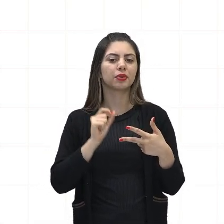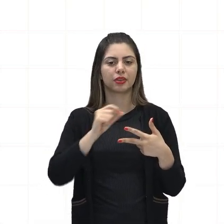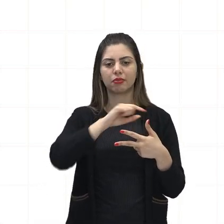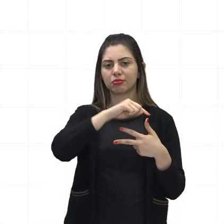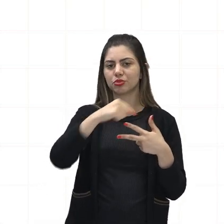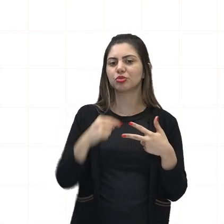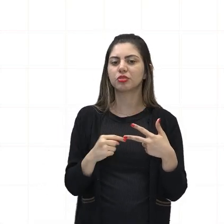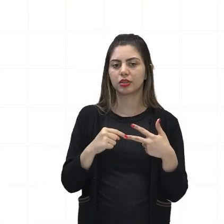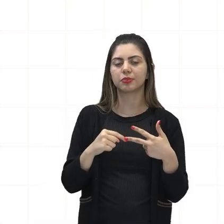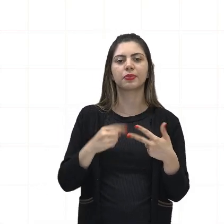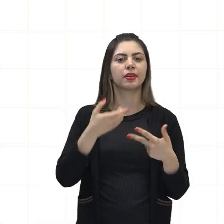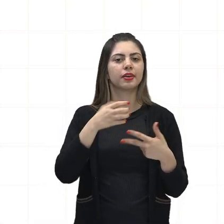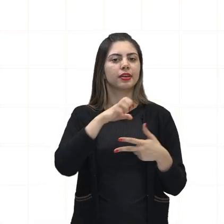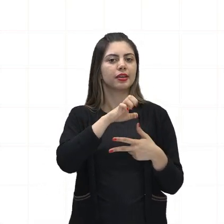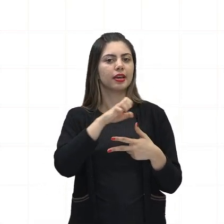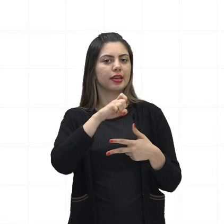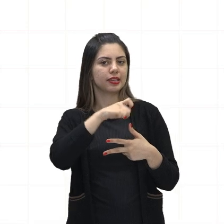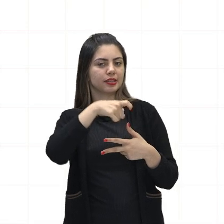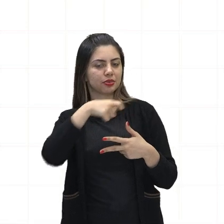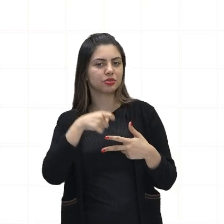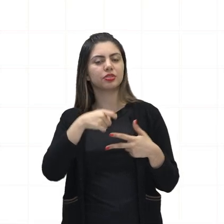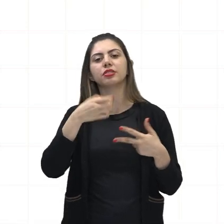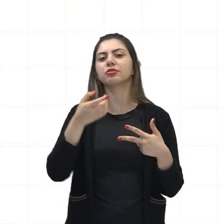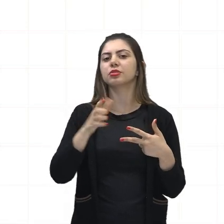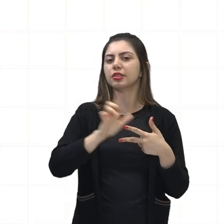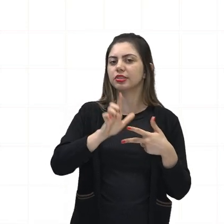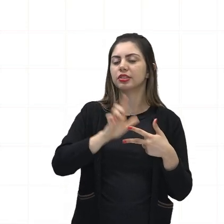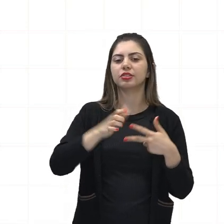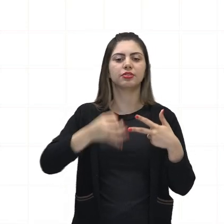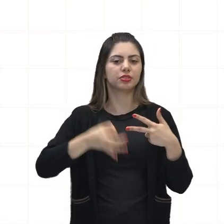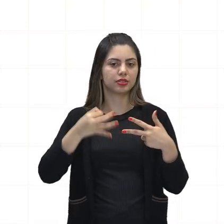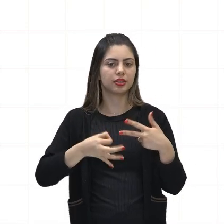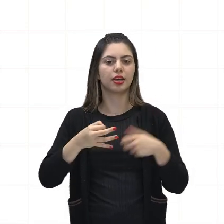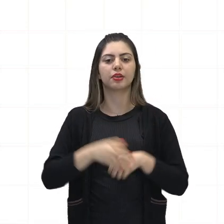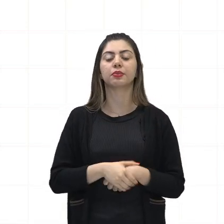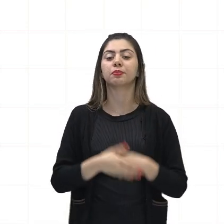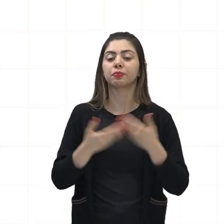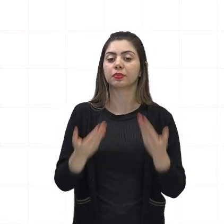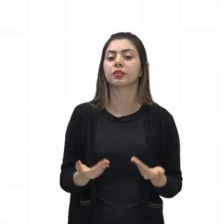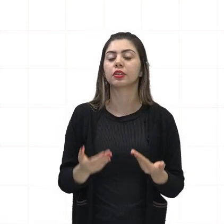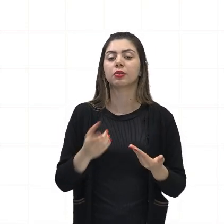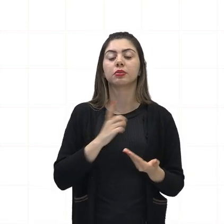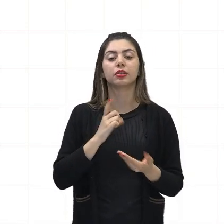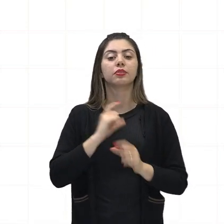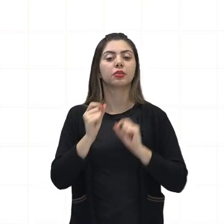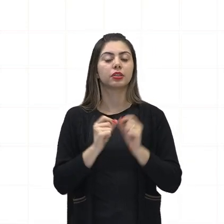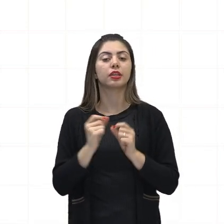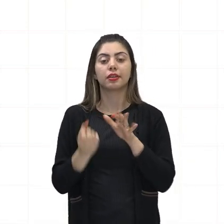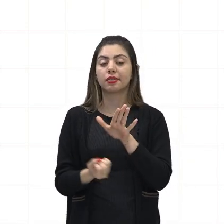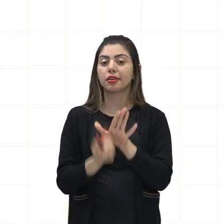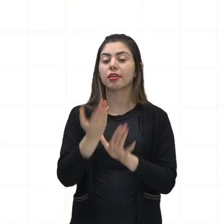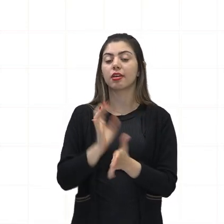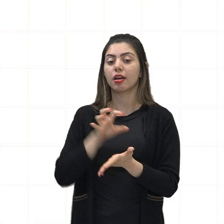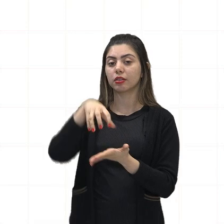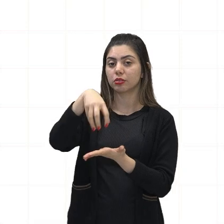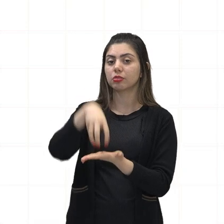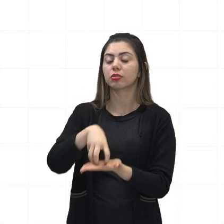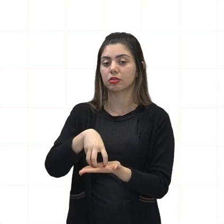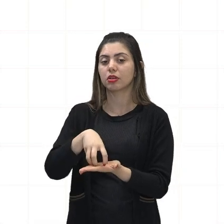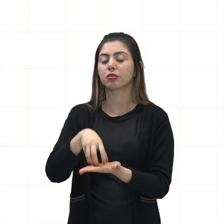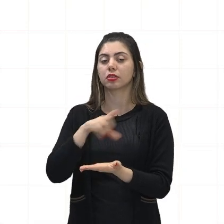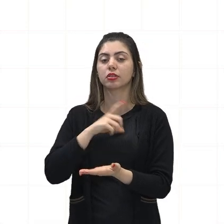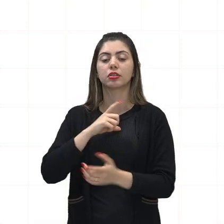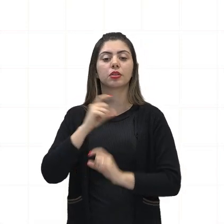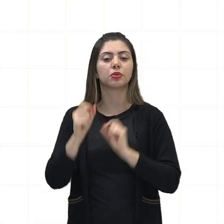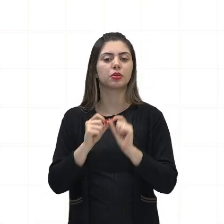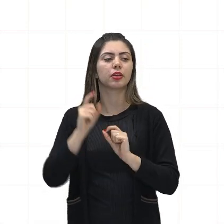império. Por quê? Porque por conta dessa Constituição, foi colocado ali, como um órgão, foi criado um poder